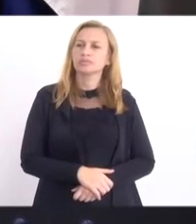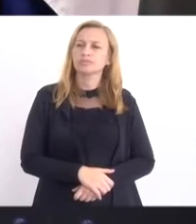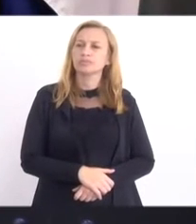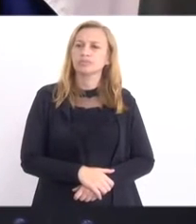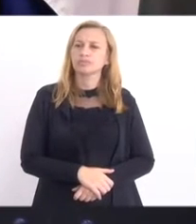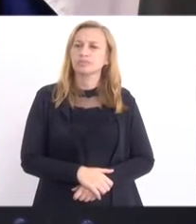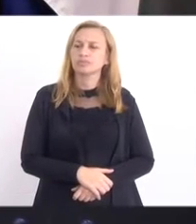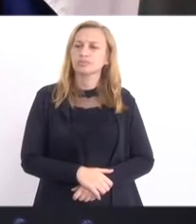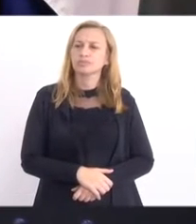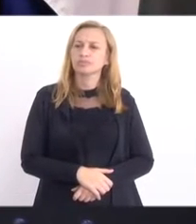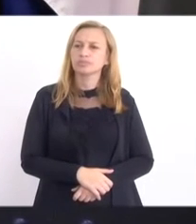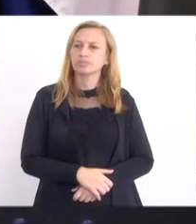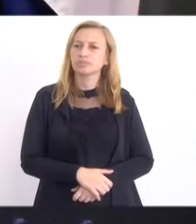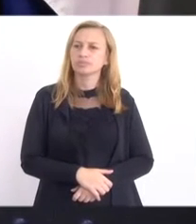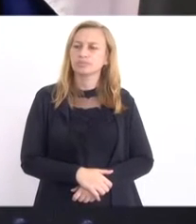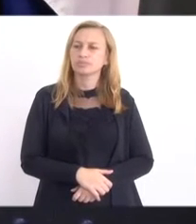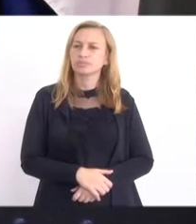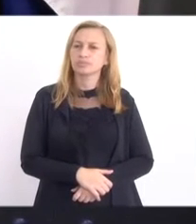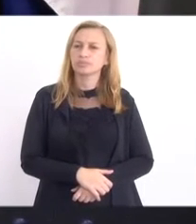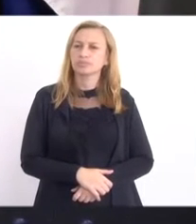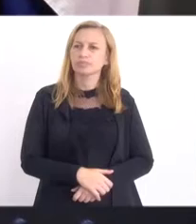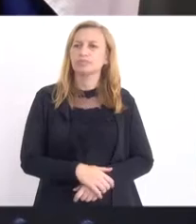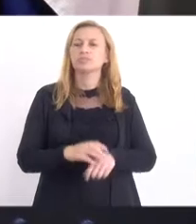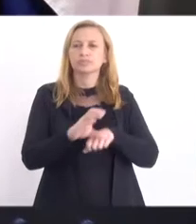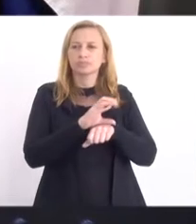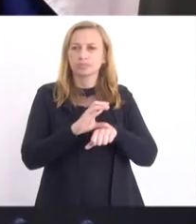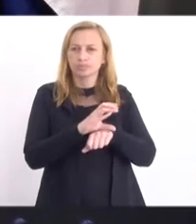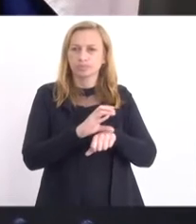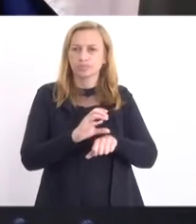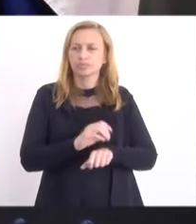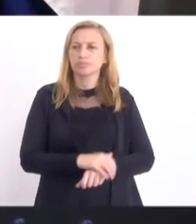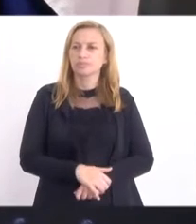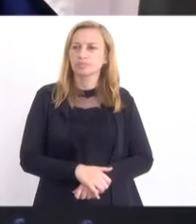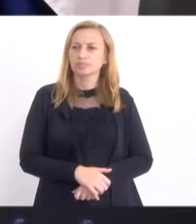parecer, então, eu... Pela constitucionalidade.